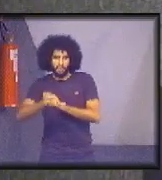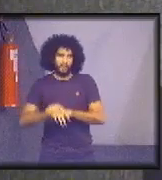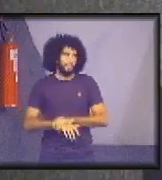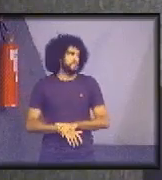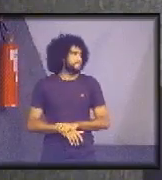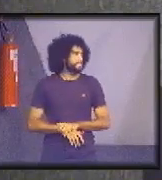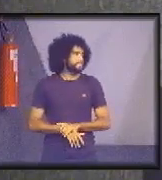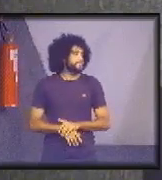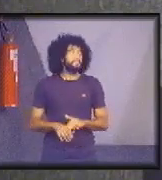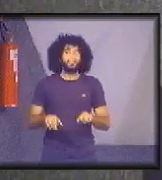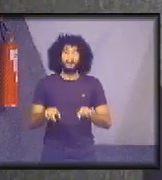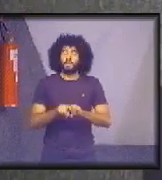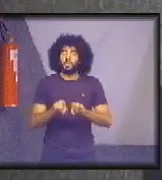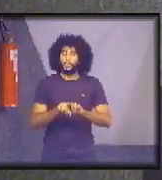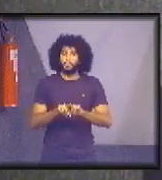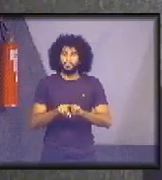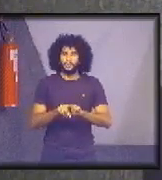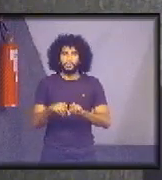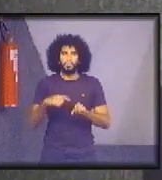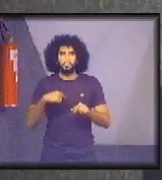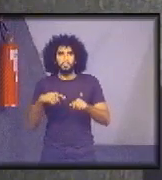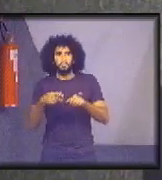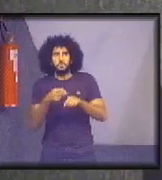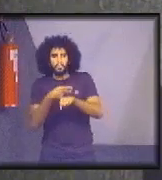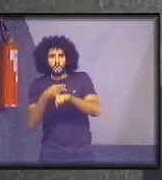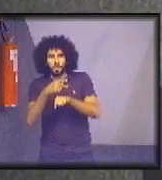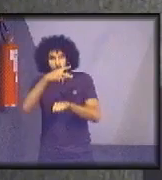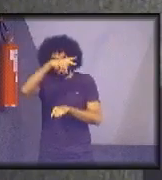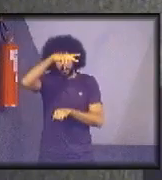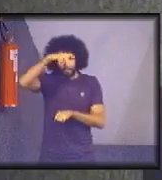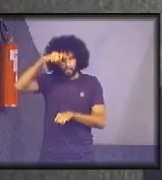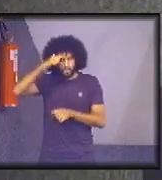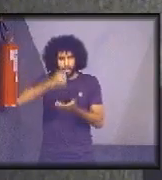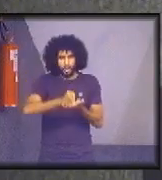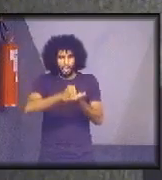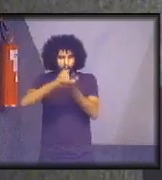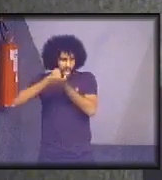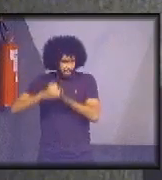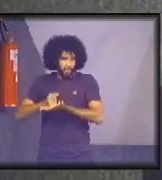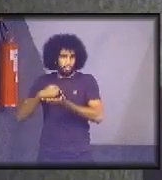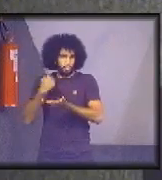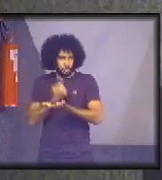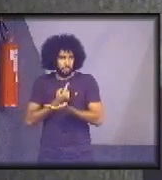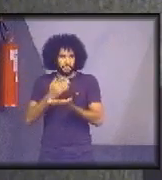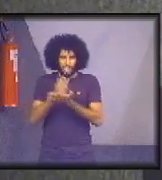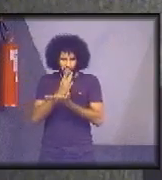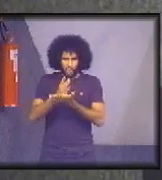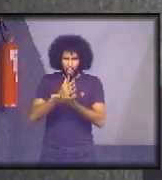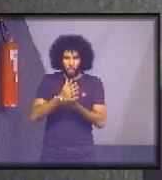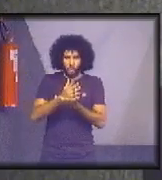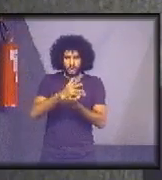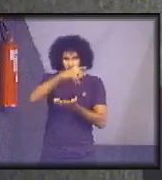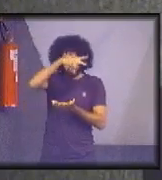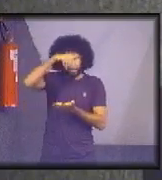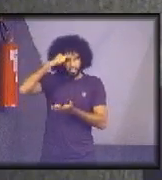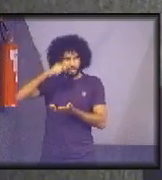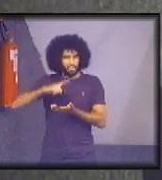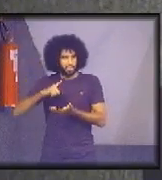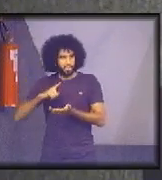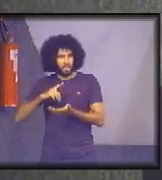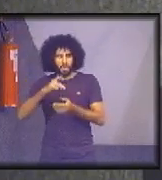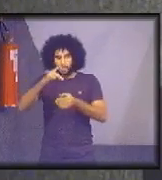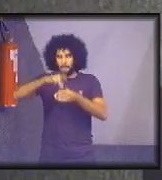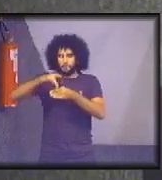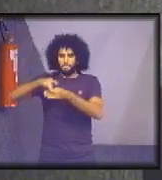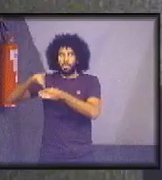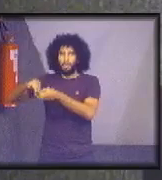e também fomos atrás de prefeituras que estão nos apoiando. Algumas prefeituras têm viveiros próprios e também